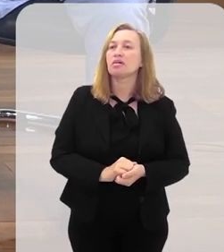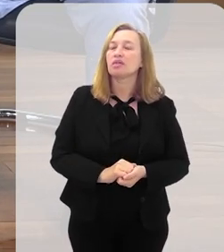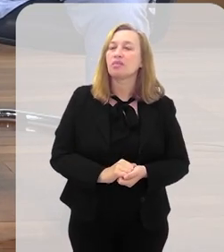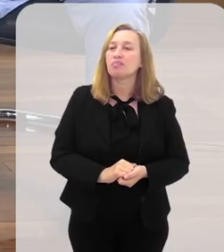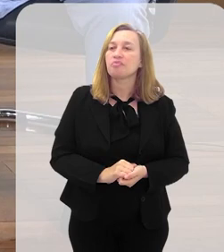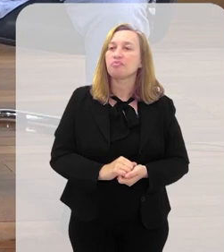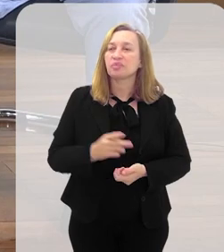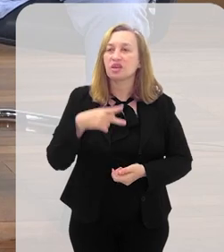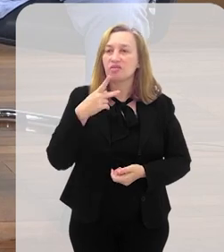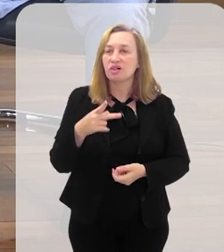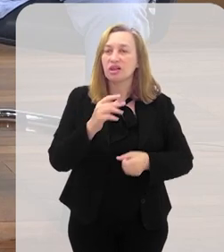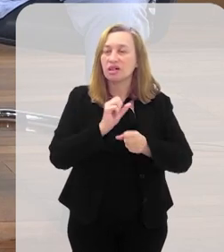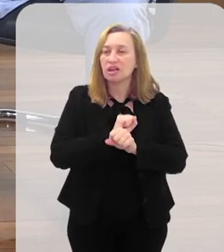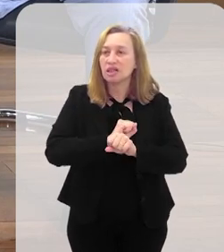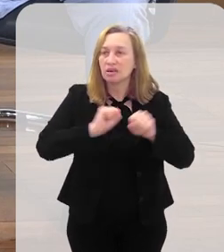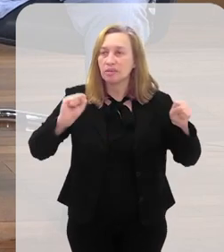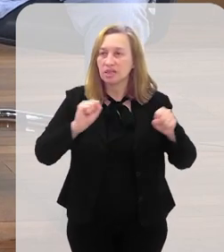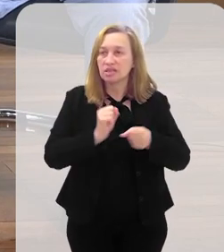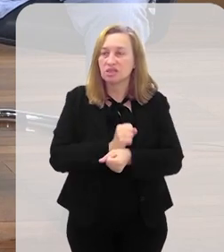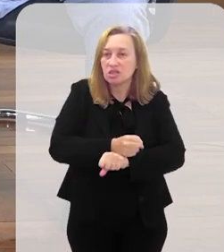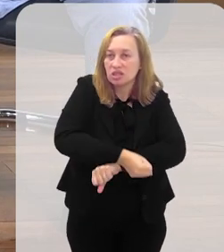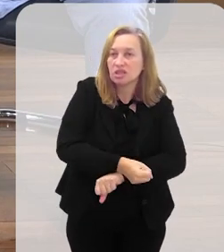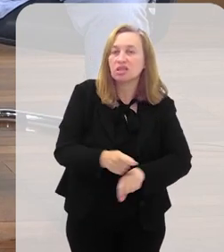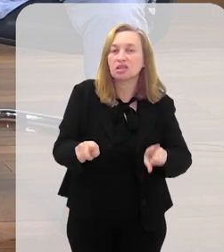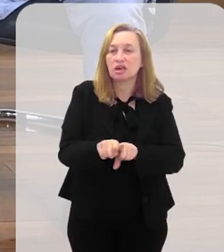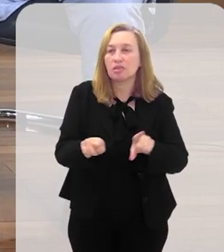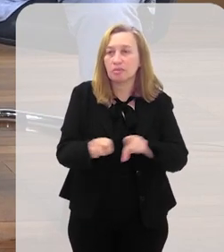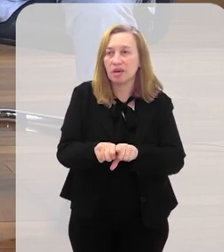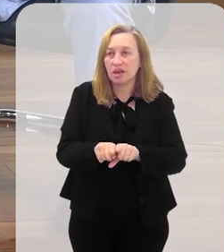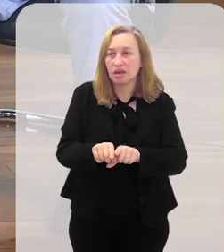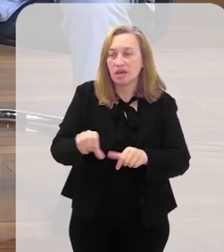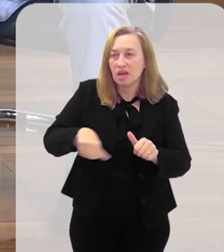Era abolição e reforma agrária.